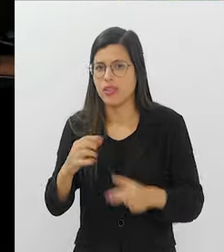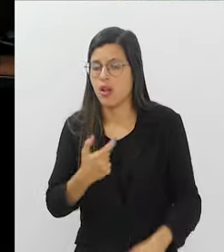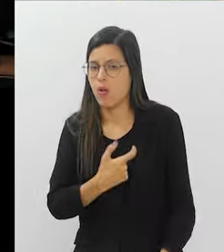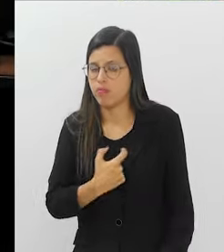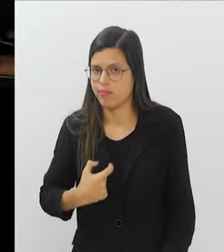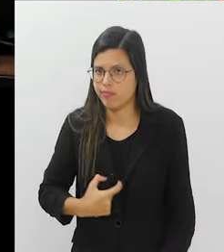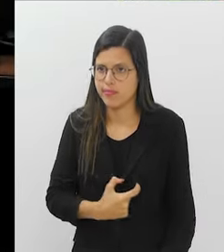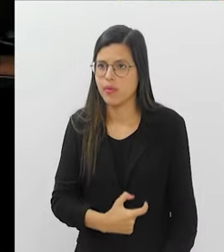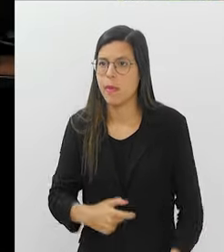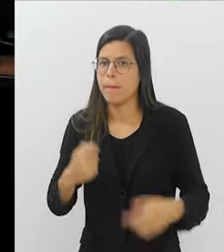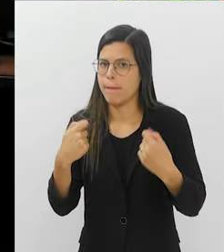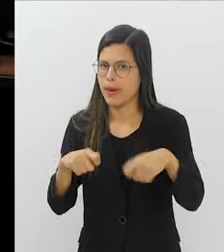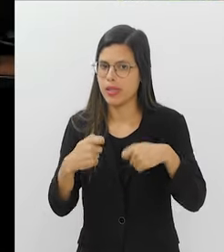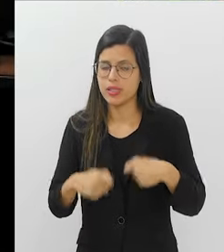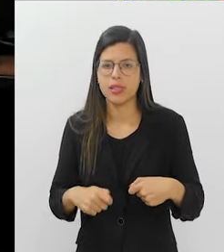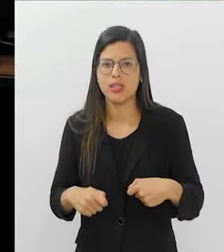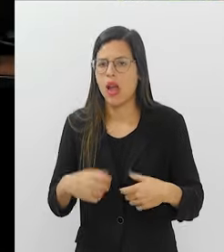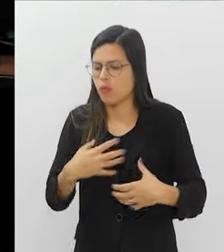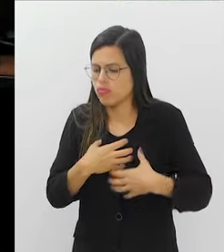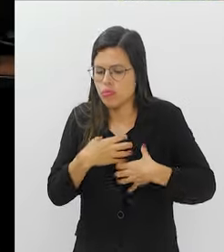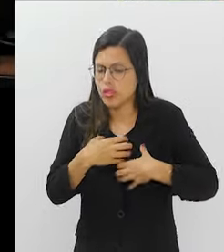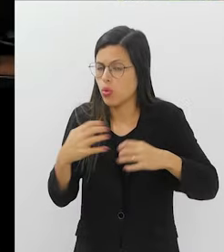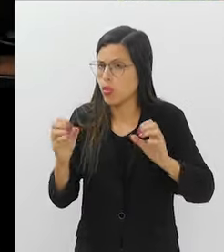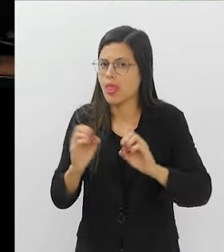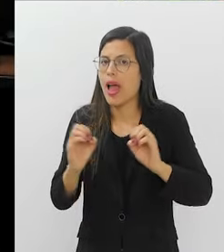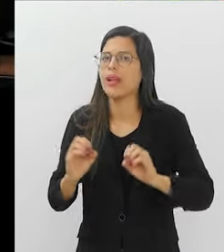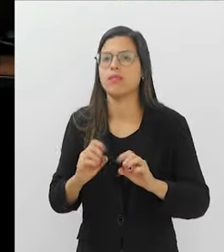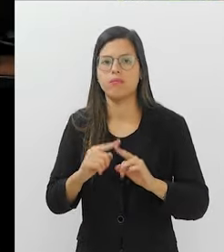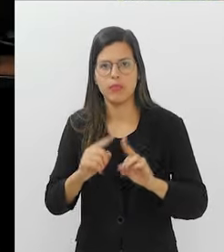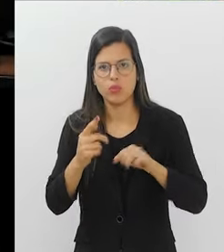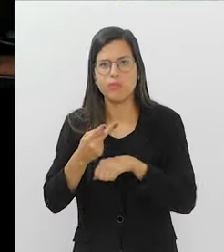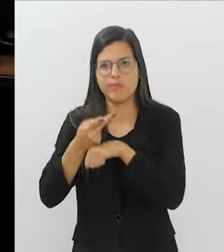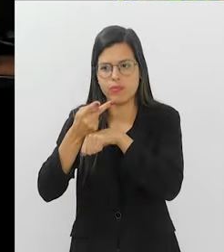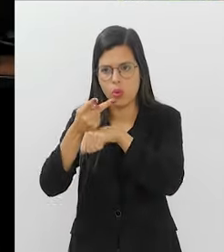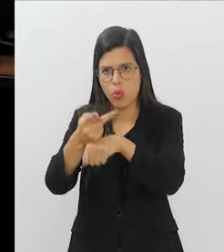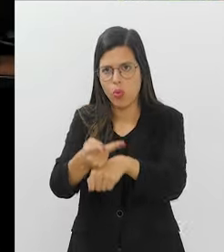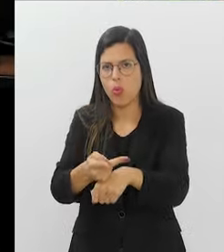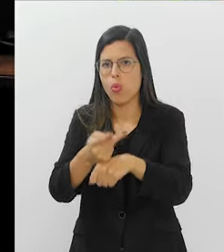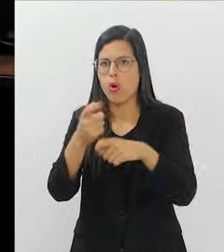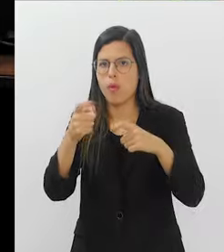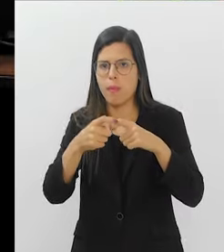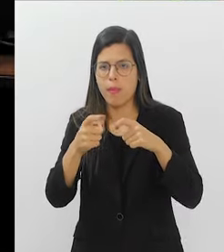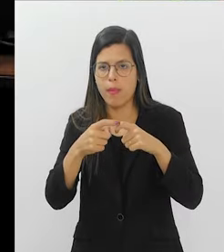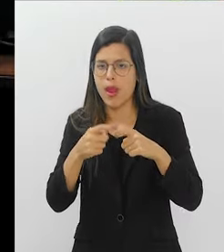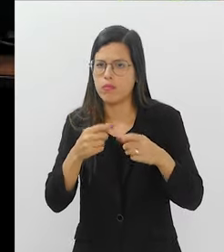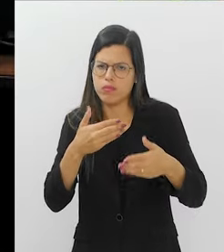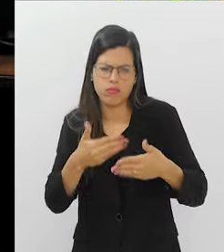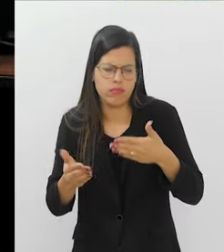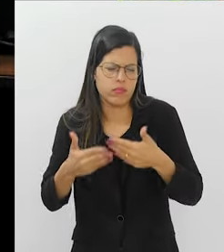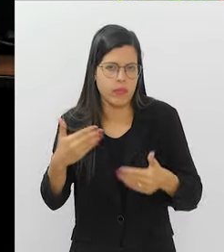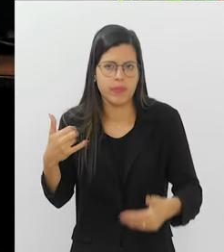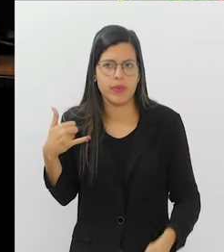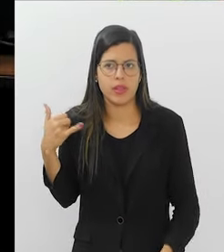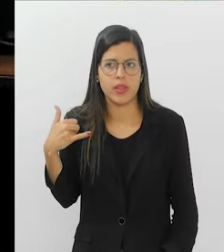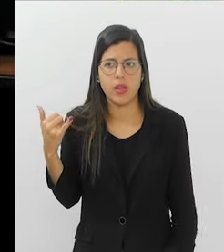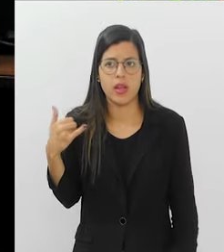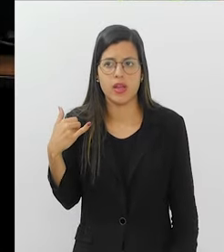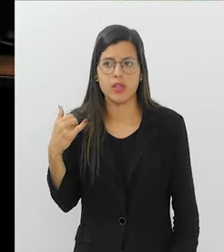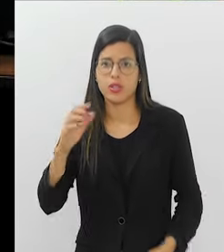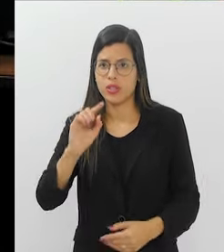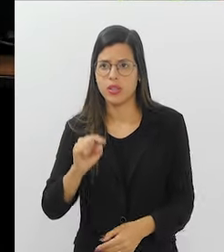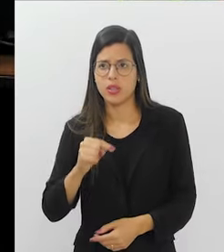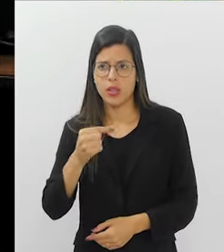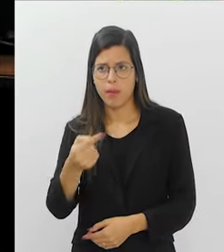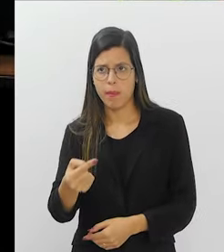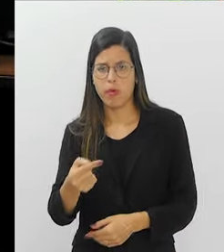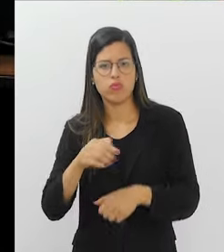trato digestivo. Você precisa, mesmo que não sinta nada, procure um proctologista independente da idade. E